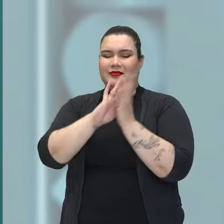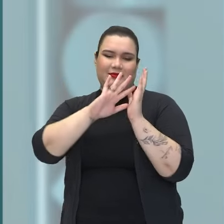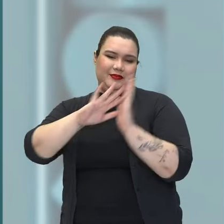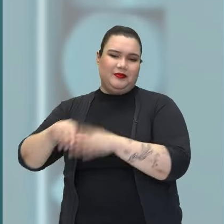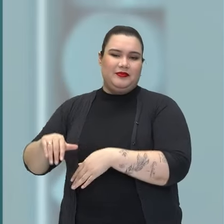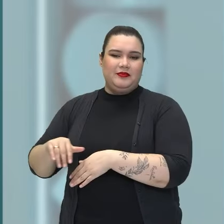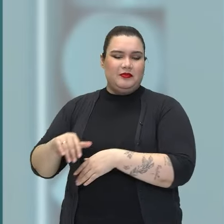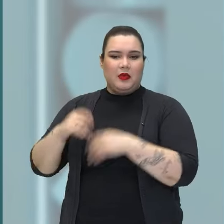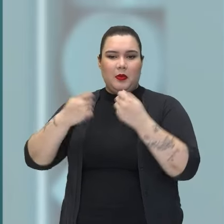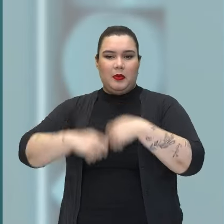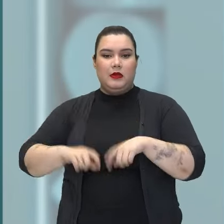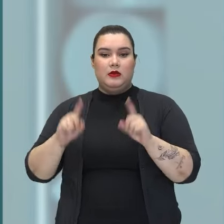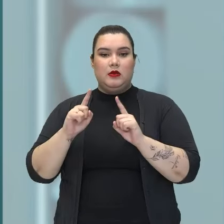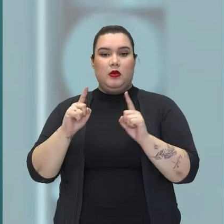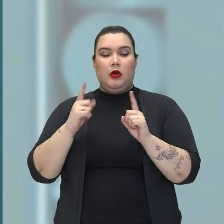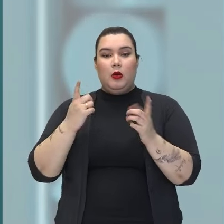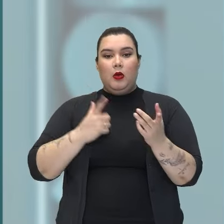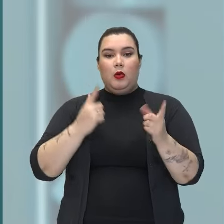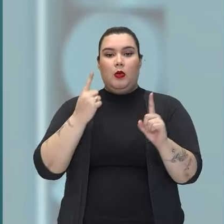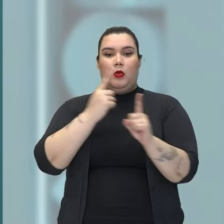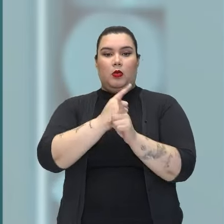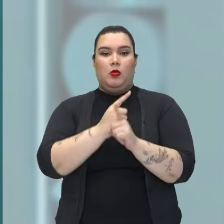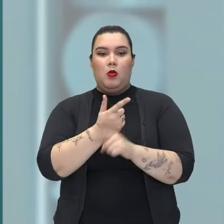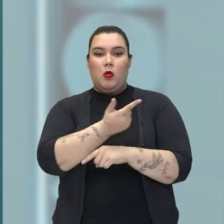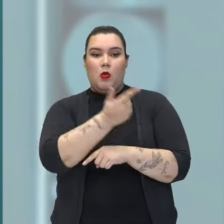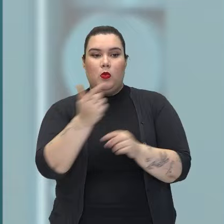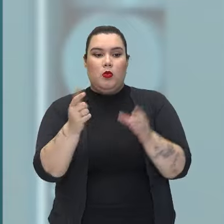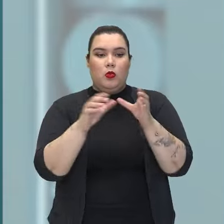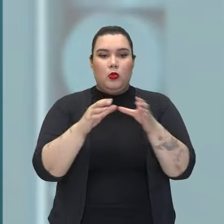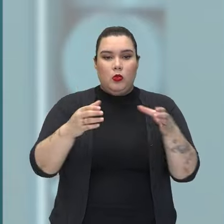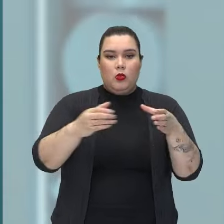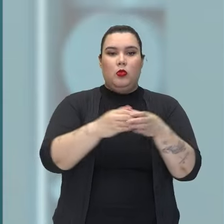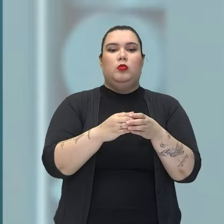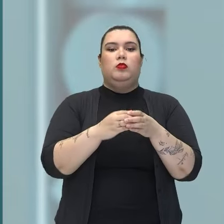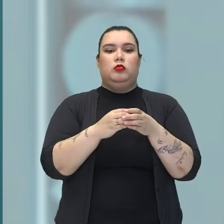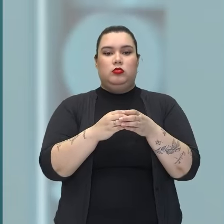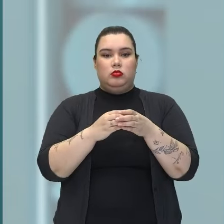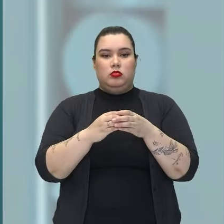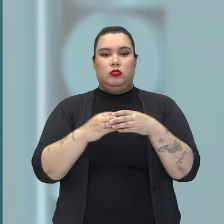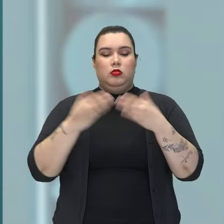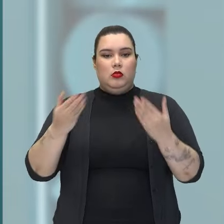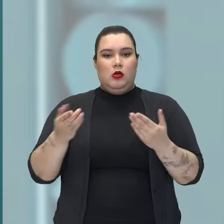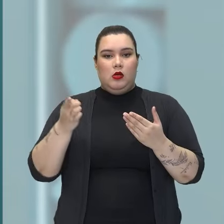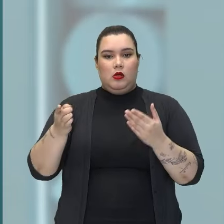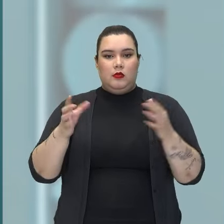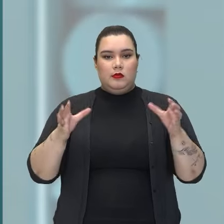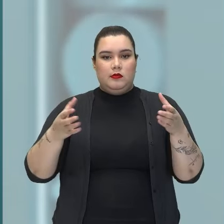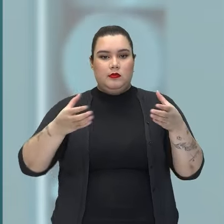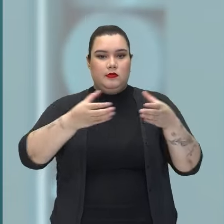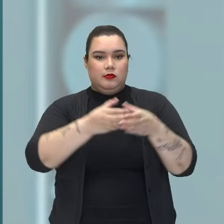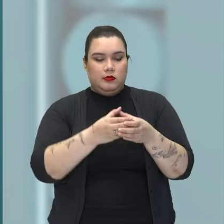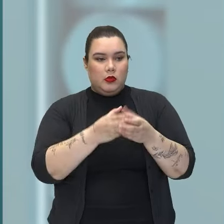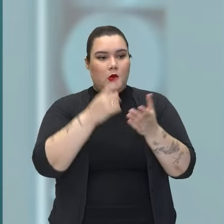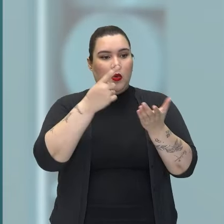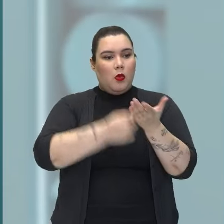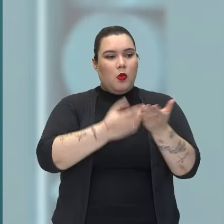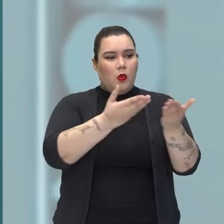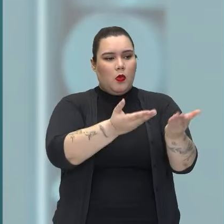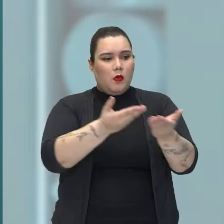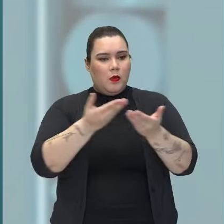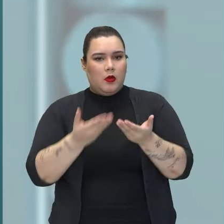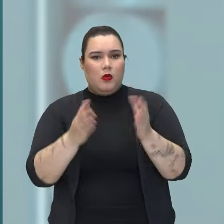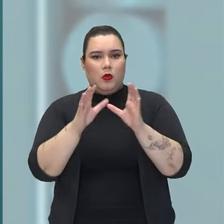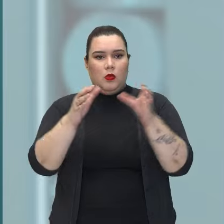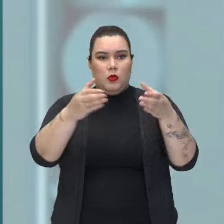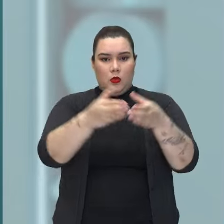até que ele encontra, ou seja, um outro grupo de jagunços, em que ele e o casal de negros acabam acolhendo ali na propriedade,